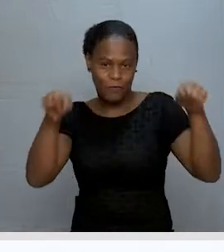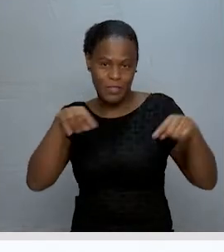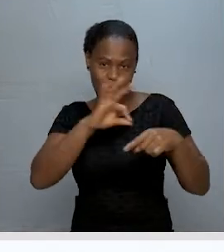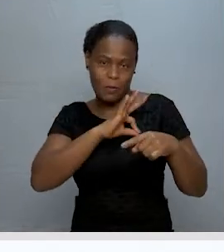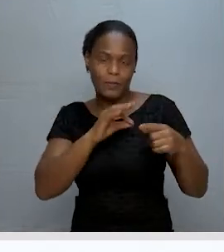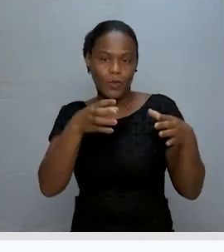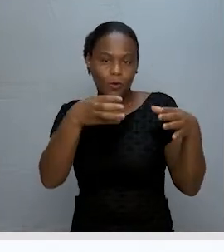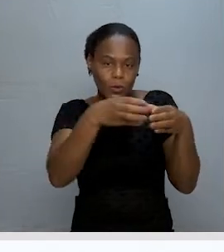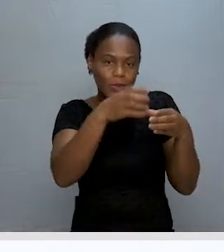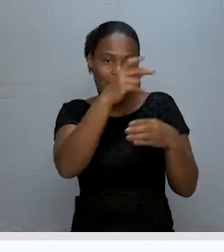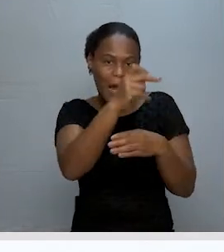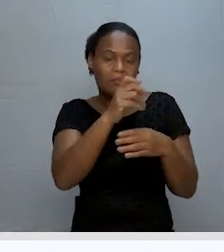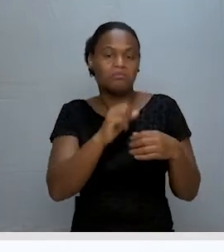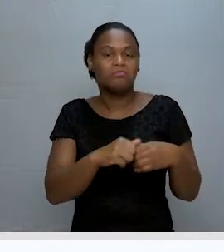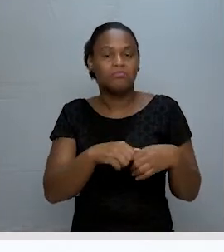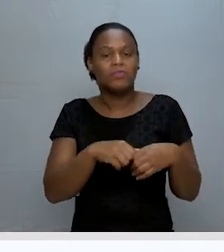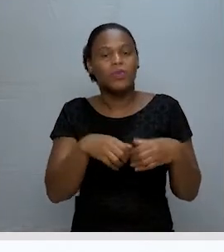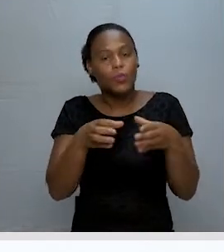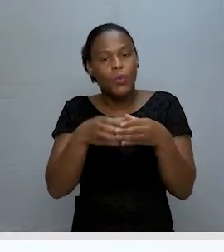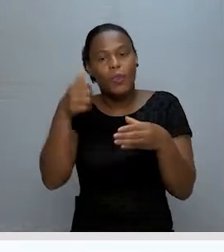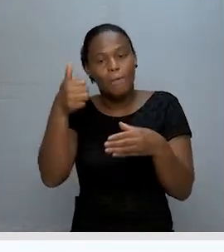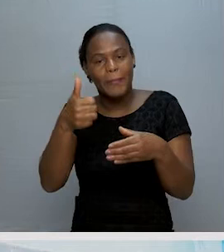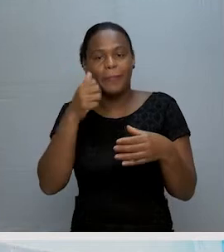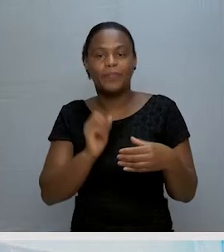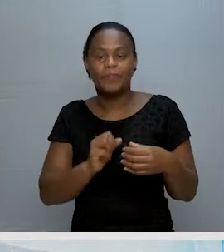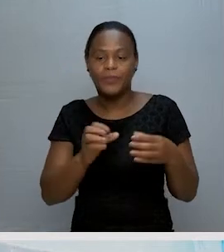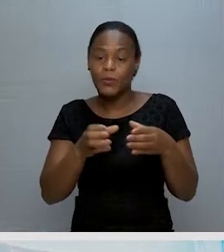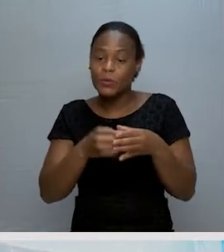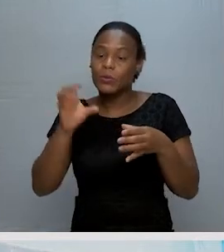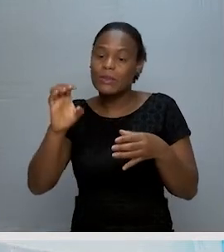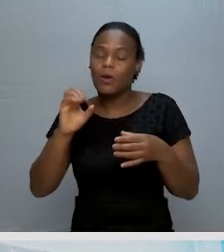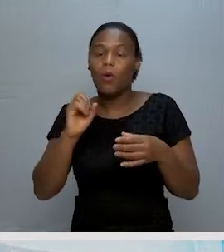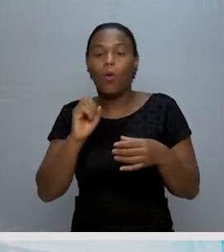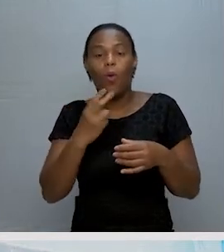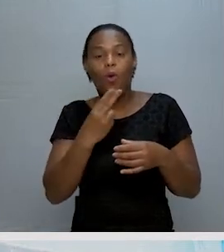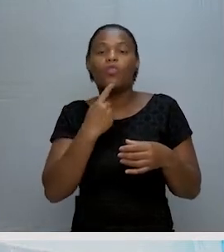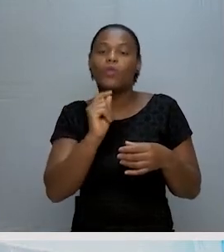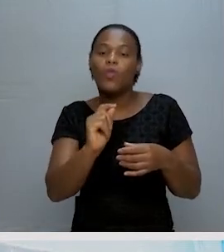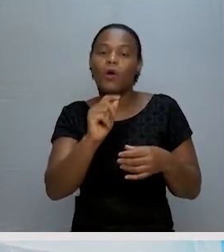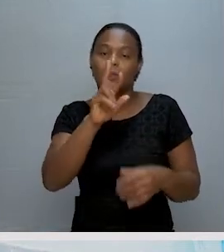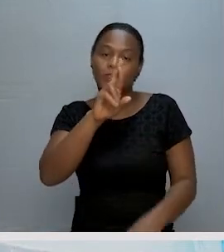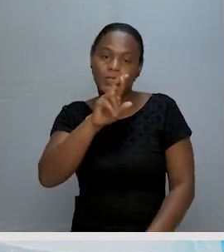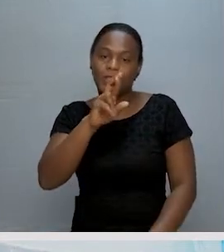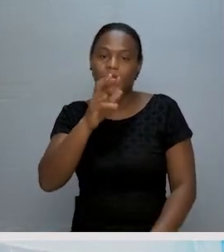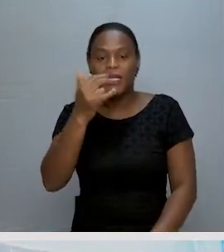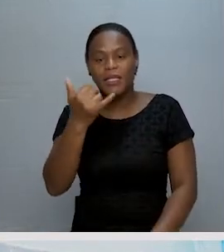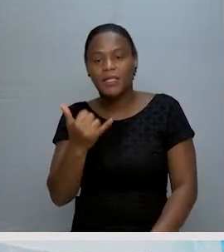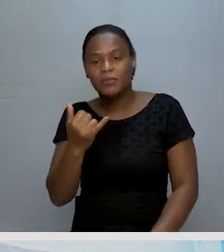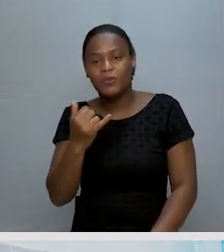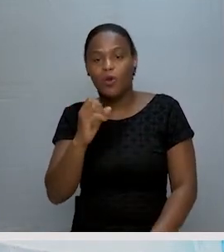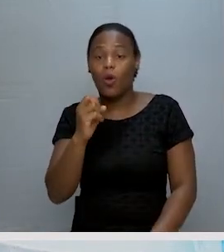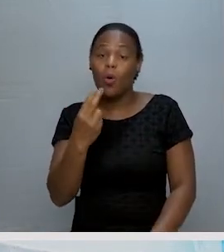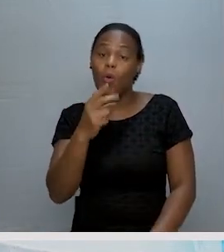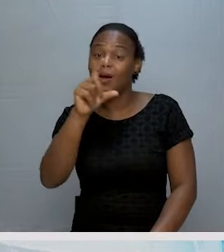conjunto B ou conjunto C. Podemos dar o nome de X, Y ou Z, desde que